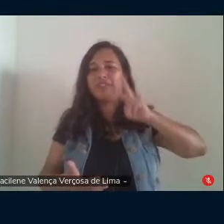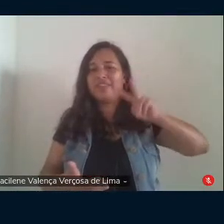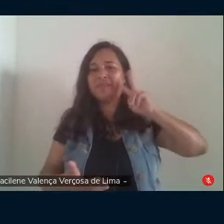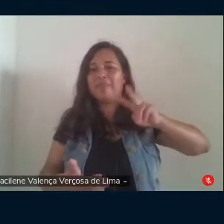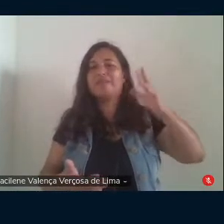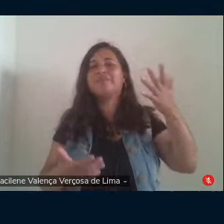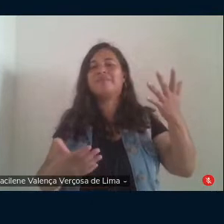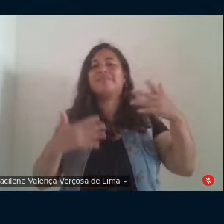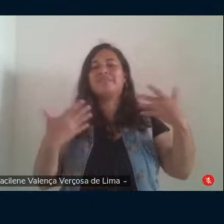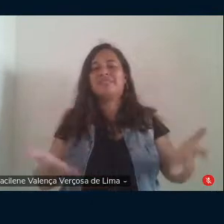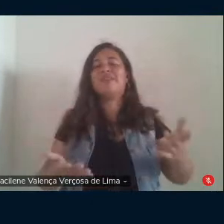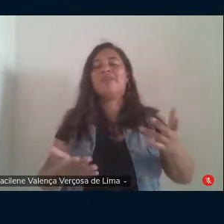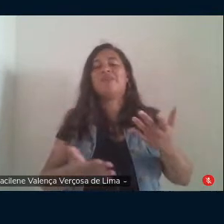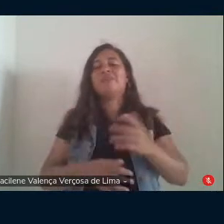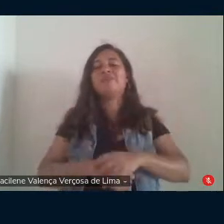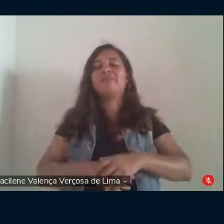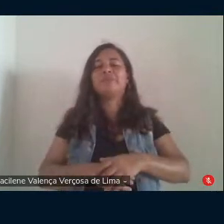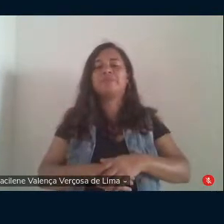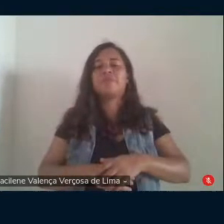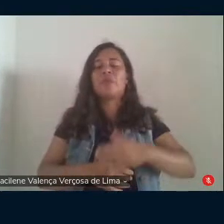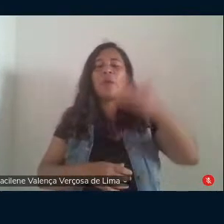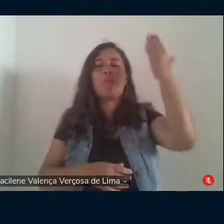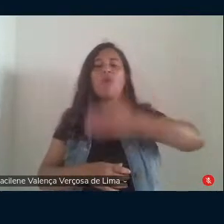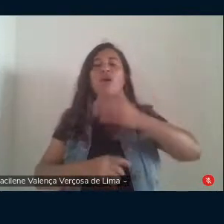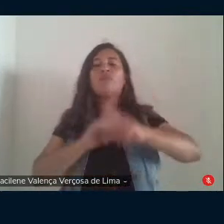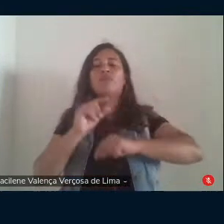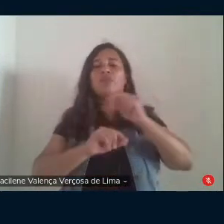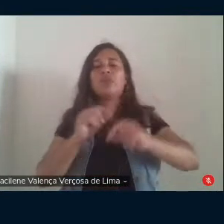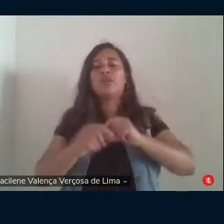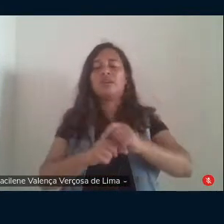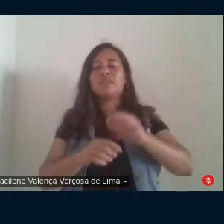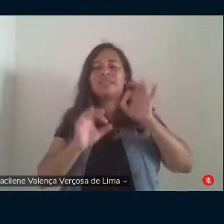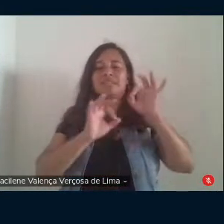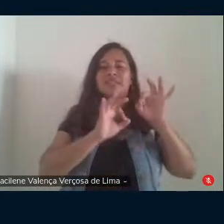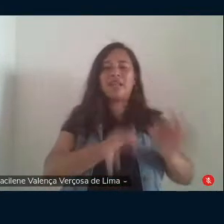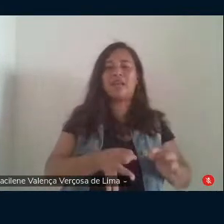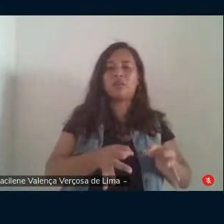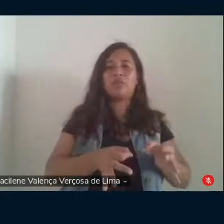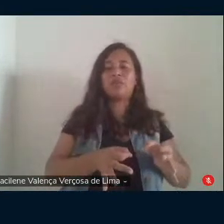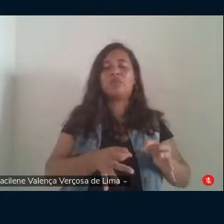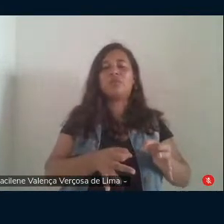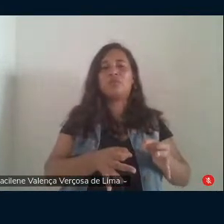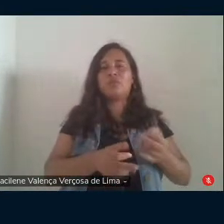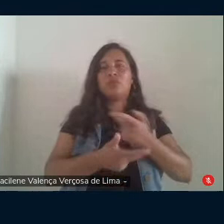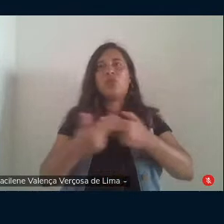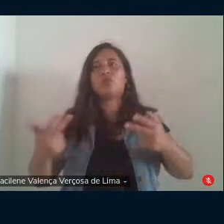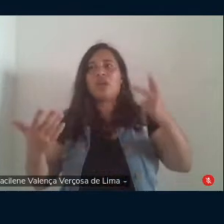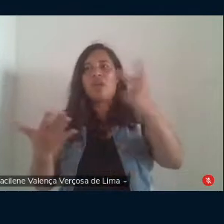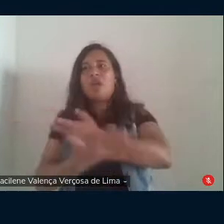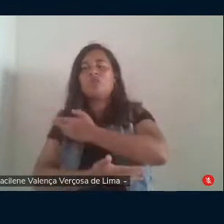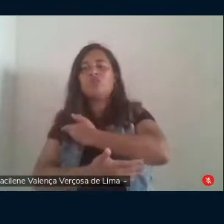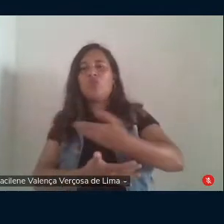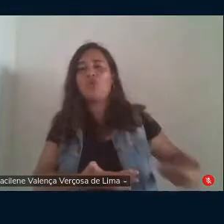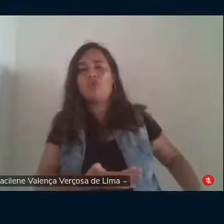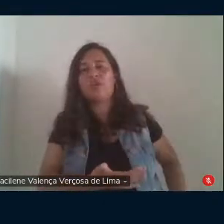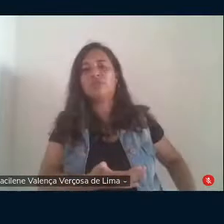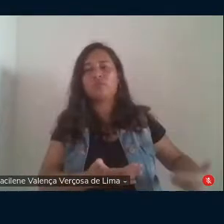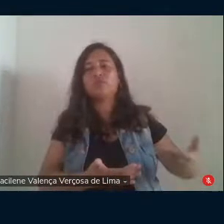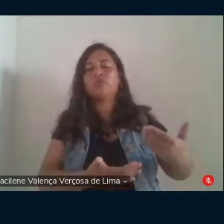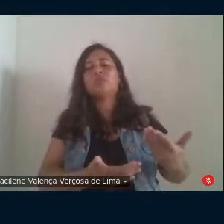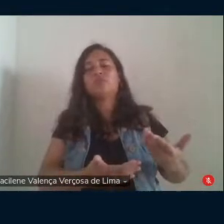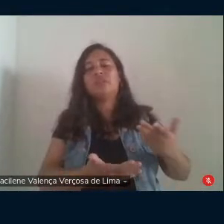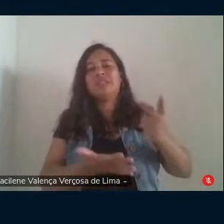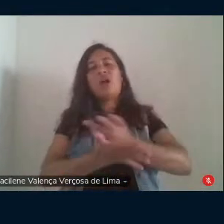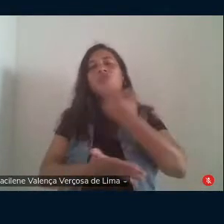concebe como muito provável que os acertos e não os eventuais erros do governo deste governo e que